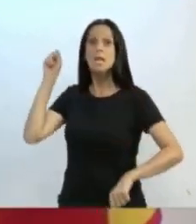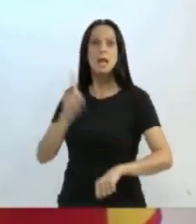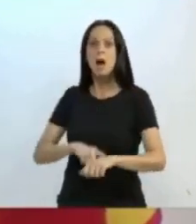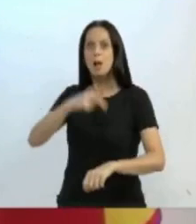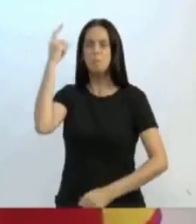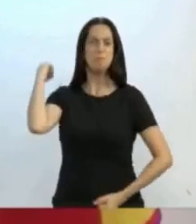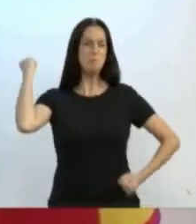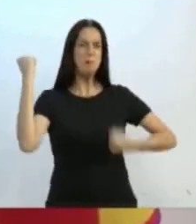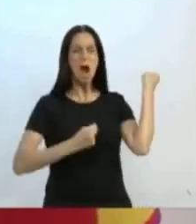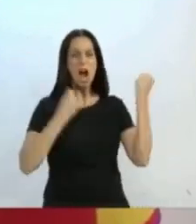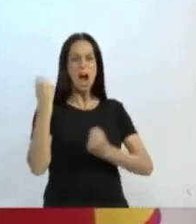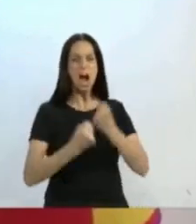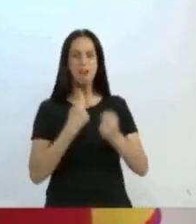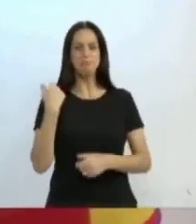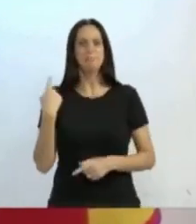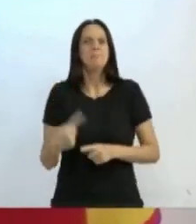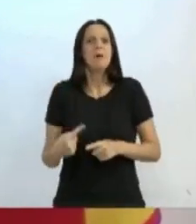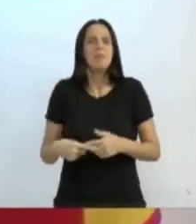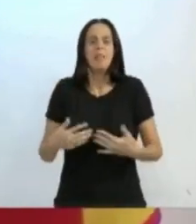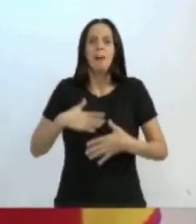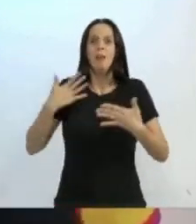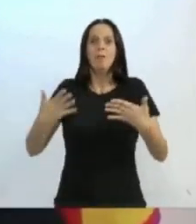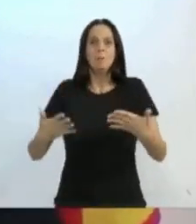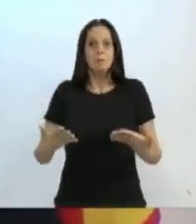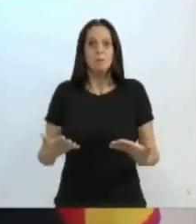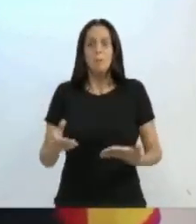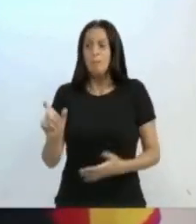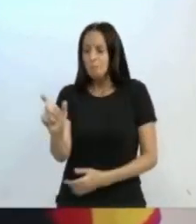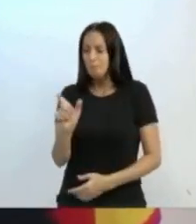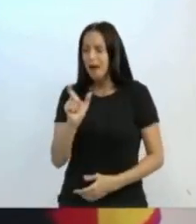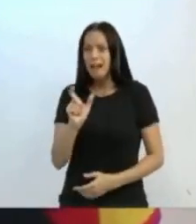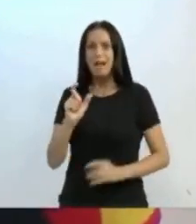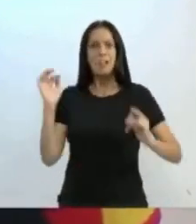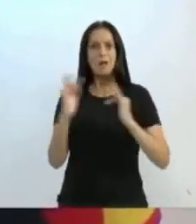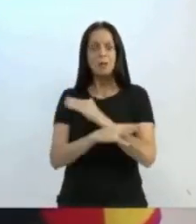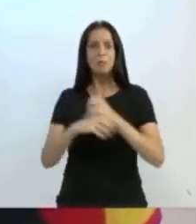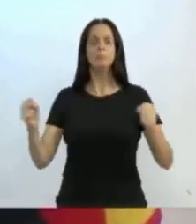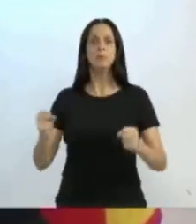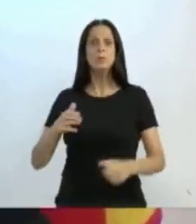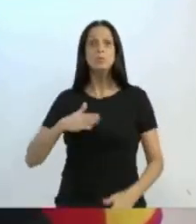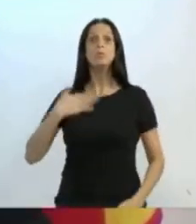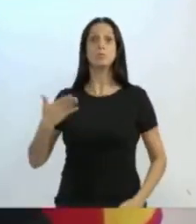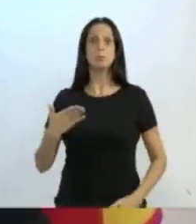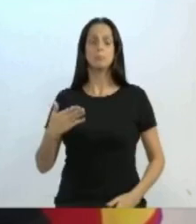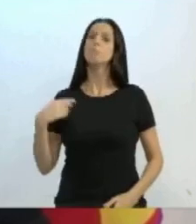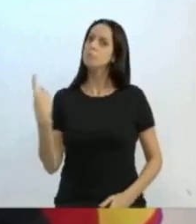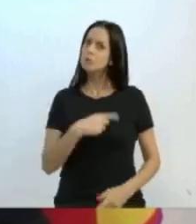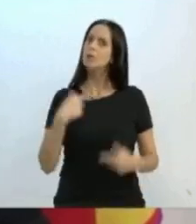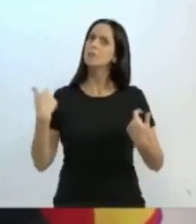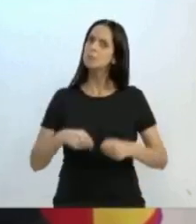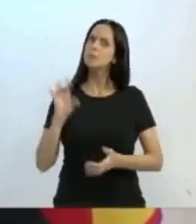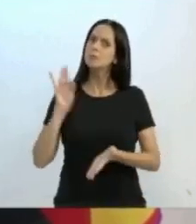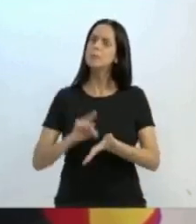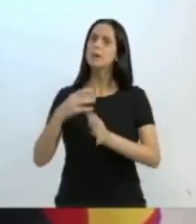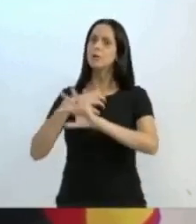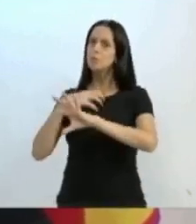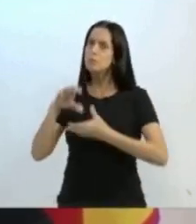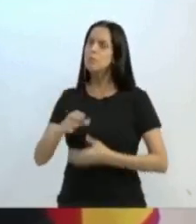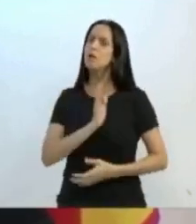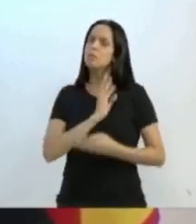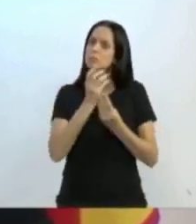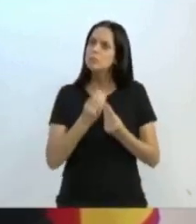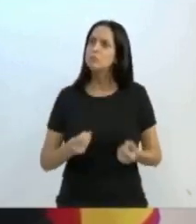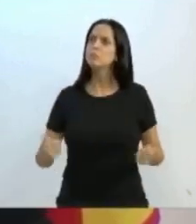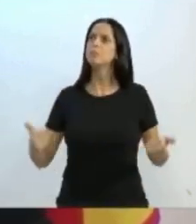Tamanho, problema que está causando essa simples palavra. Está na hora de nós nos sensibilizarmos, todos os governantes, inclusive